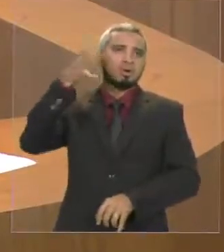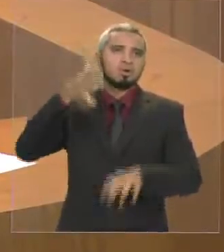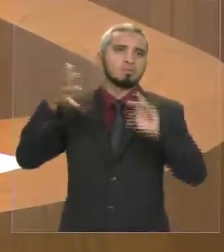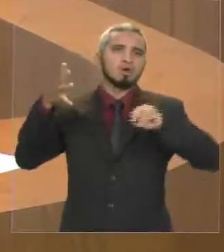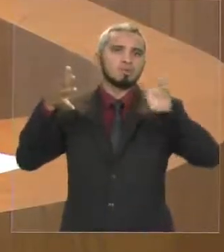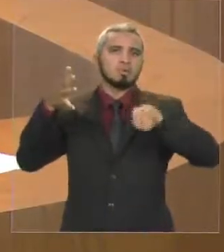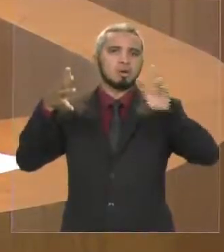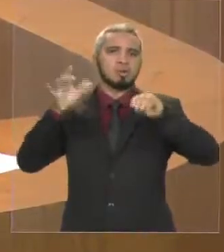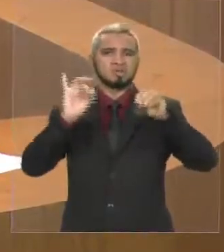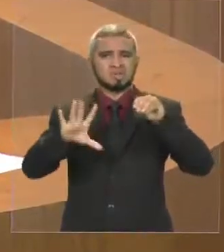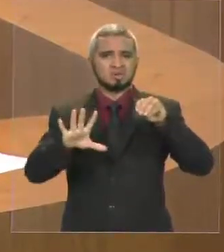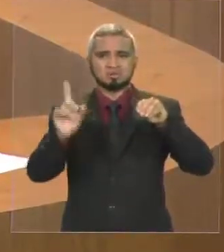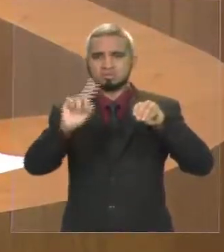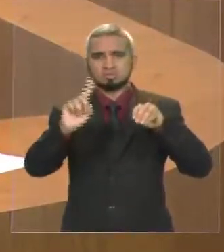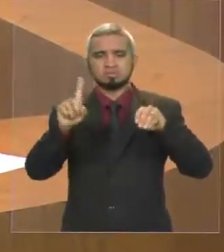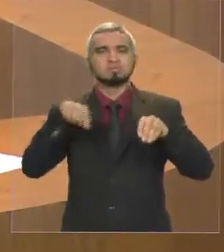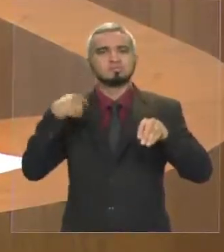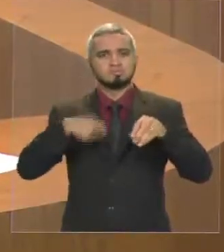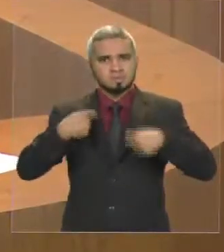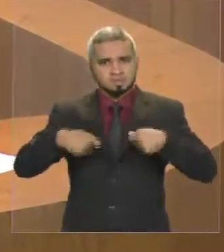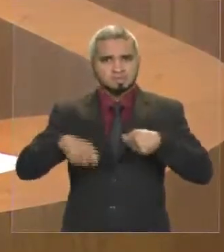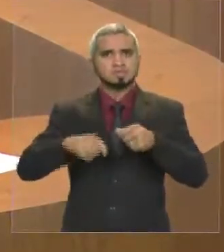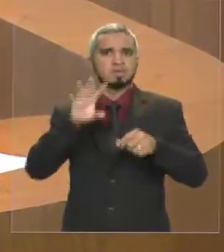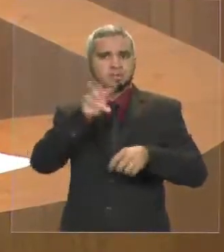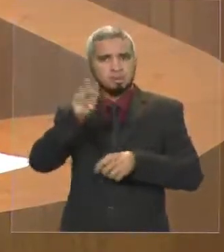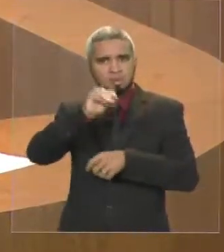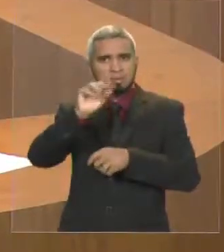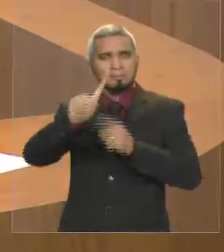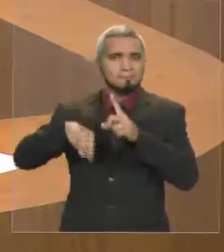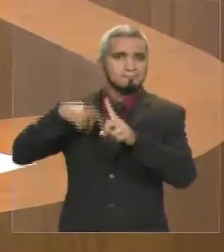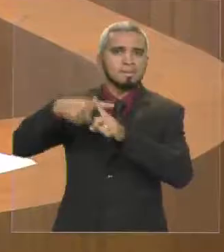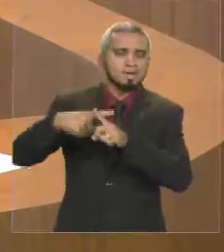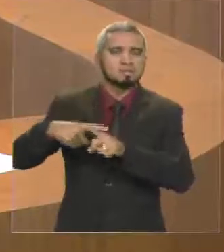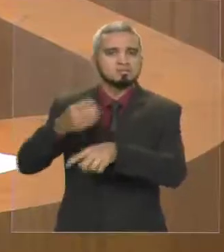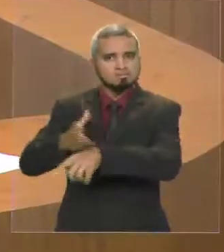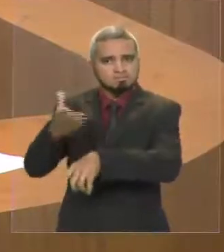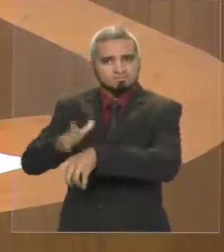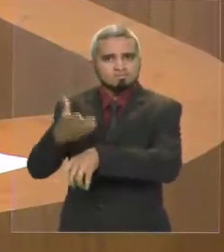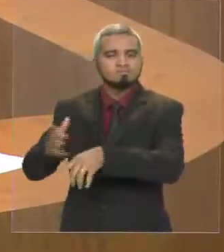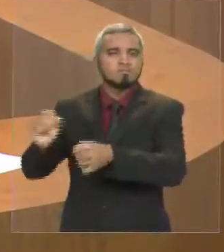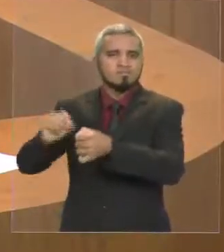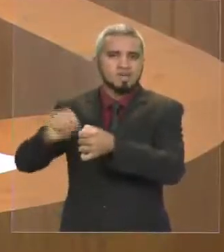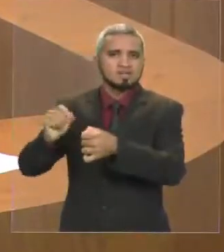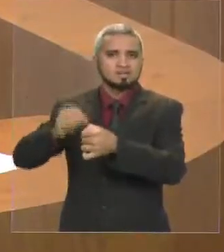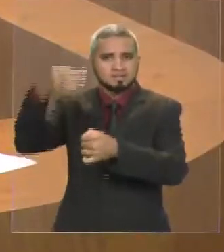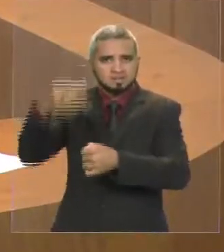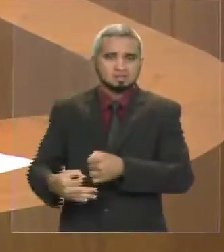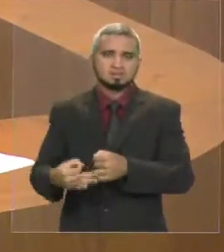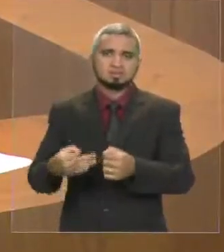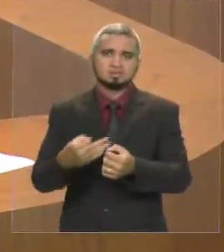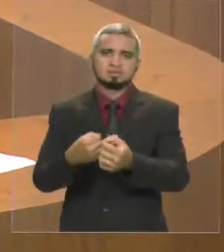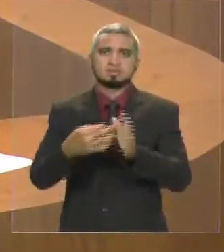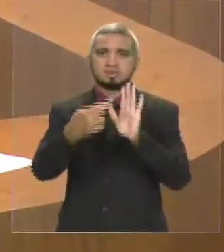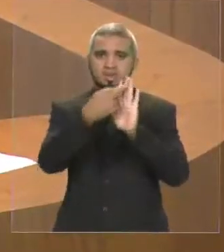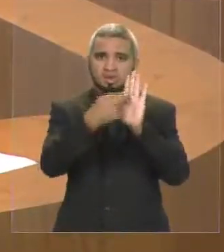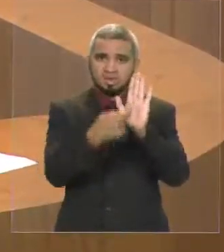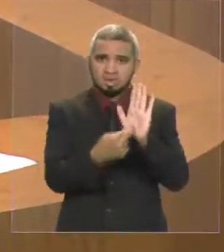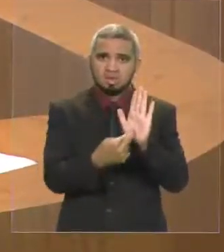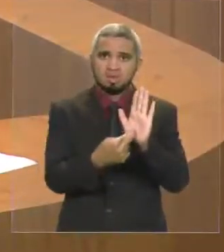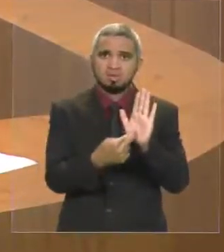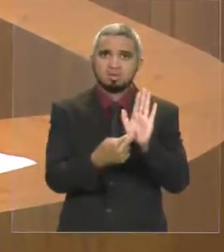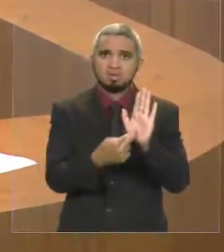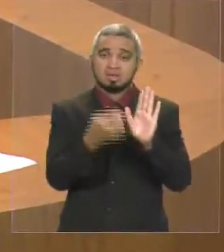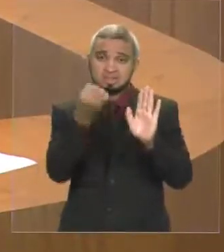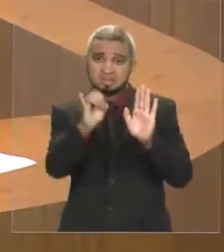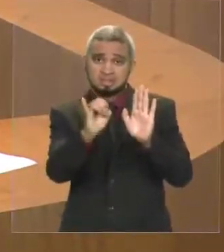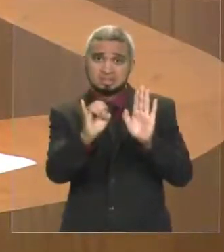concreta. Nós precisamos, deputado Souza Neto, que realmente, de fato, nós possamos ter as regras definidas para que, quando chegar a época de